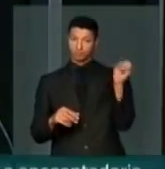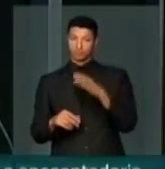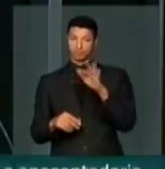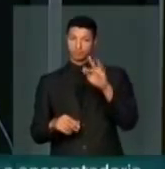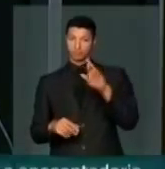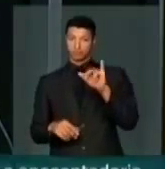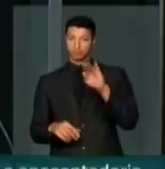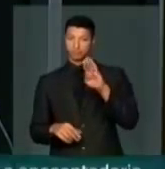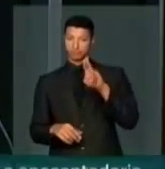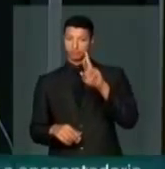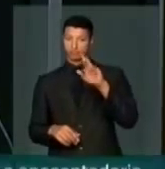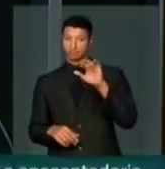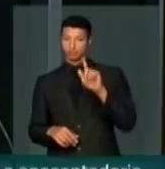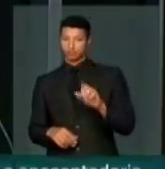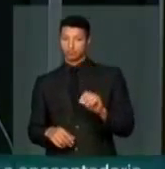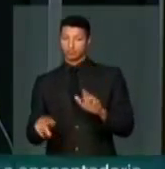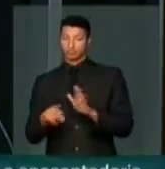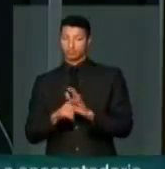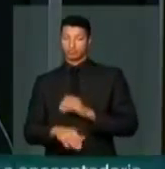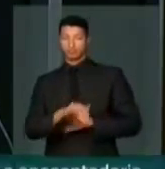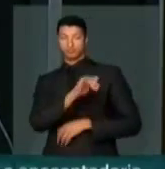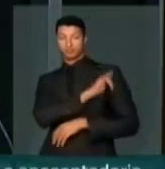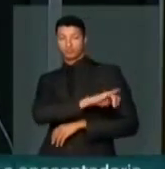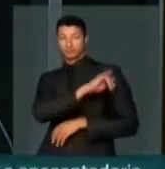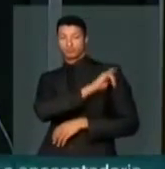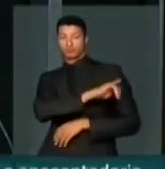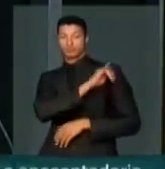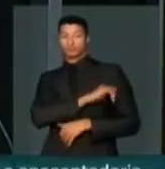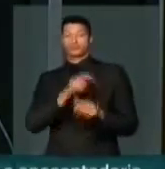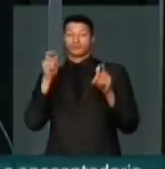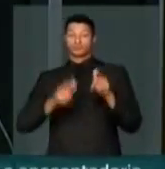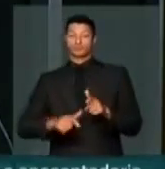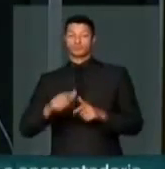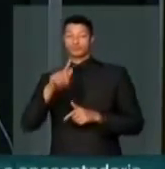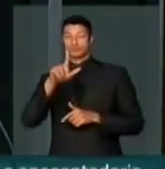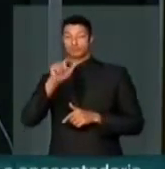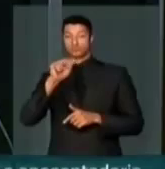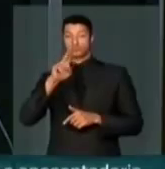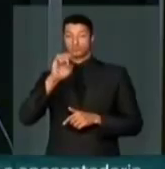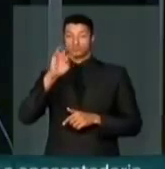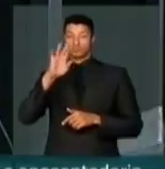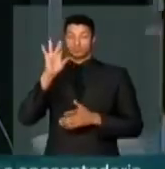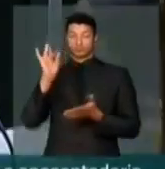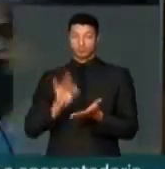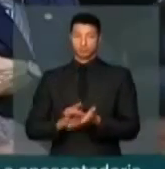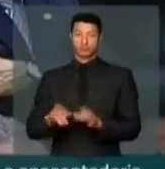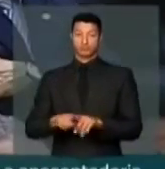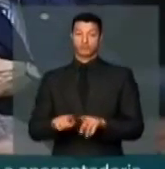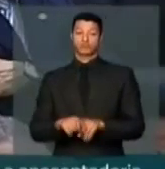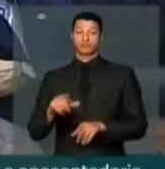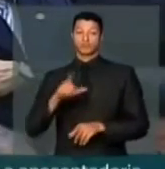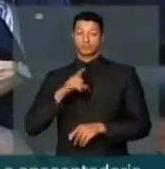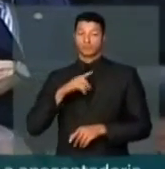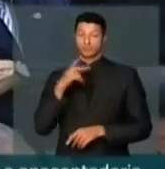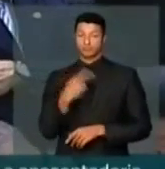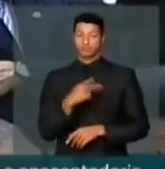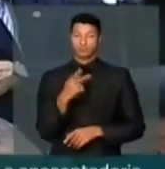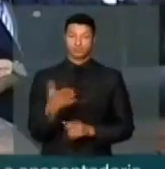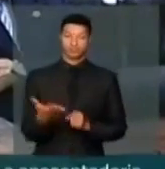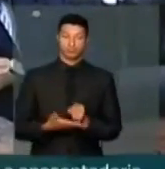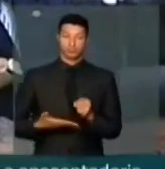Friburgo, na região serrana do Rio de Janeiro, de onde o Glauber é originário, e ali tem sua